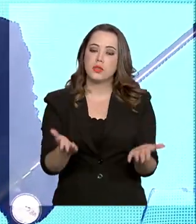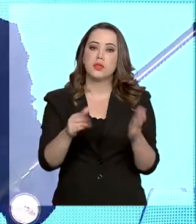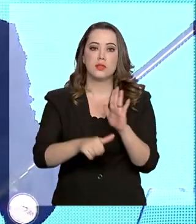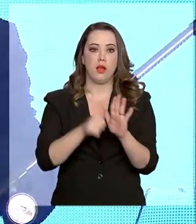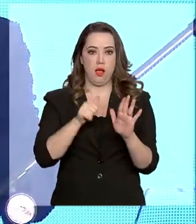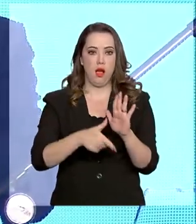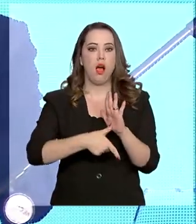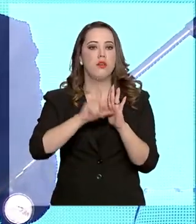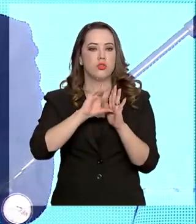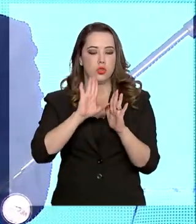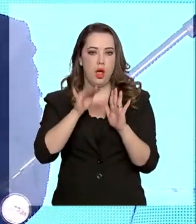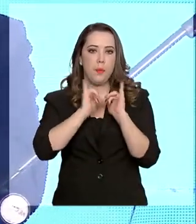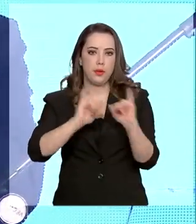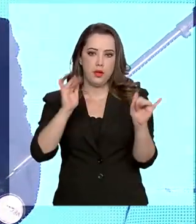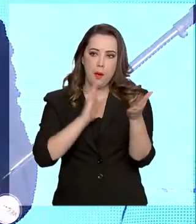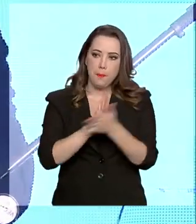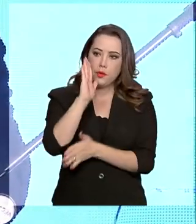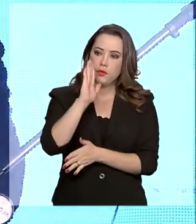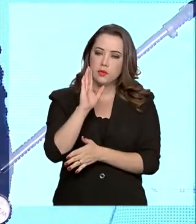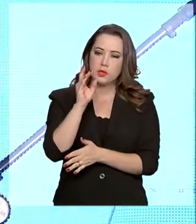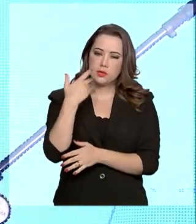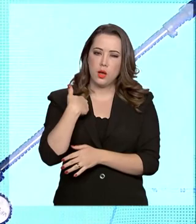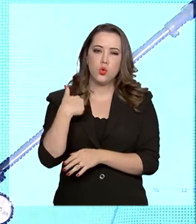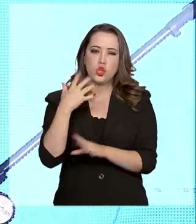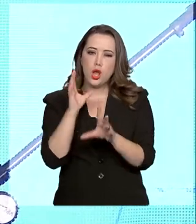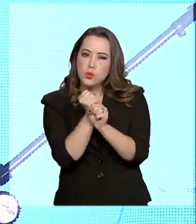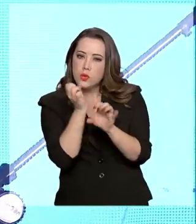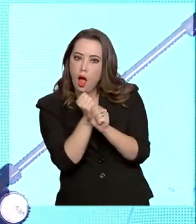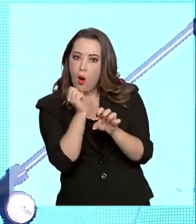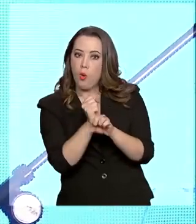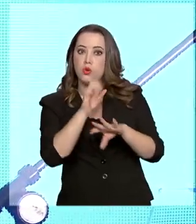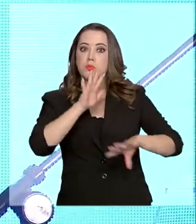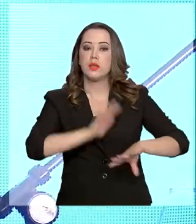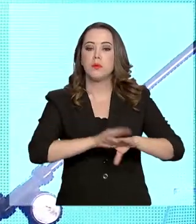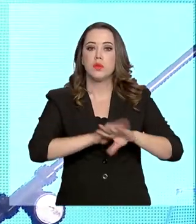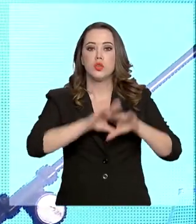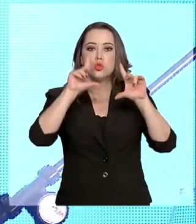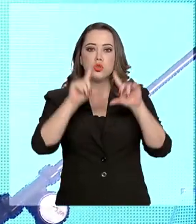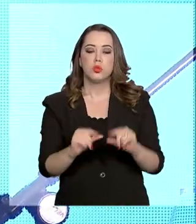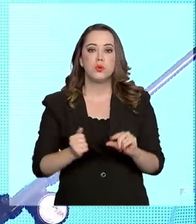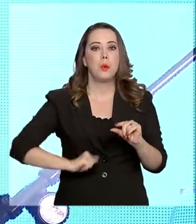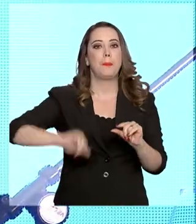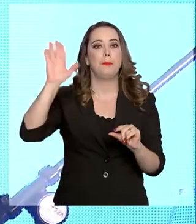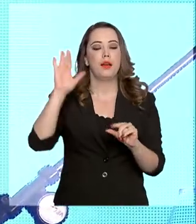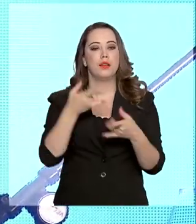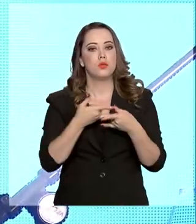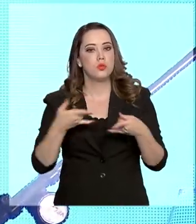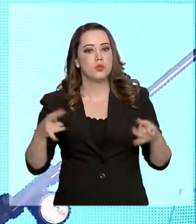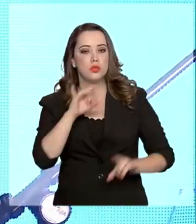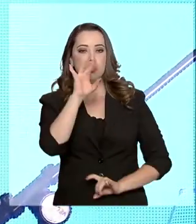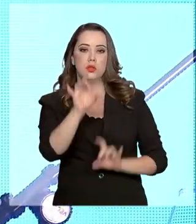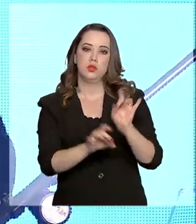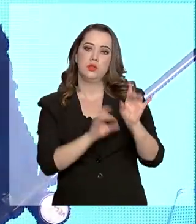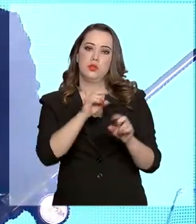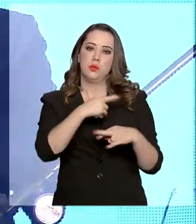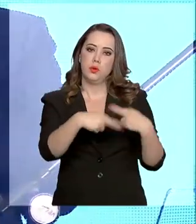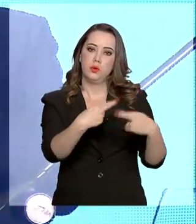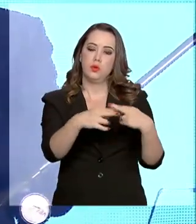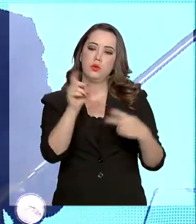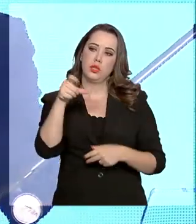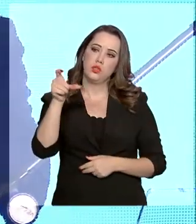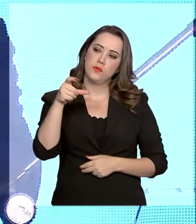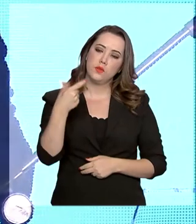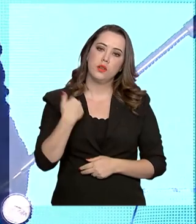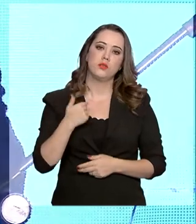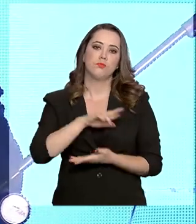mão, porque já houve a aprovação matemática, nós faremos mais reduções do cheque especial e do rotativo do cartão de